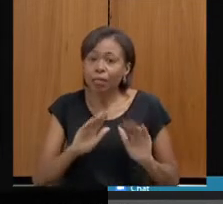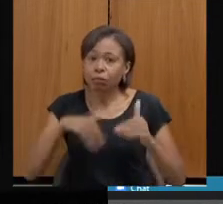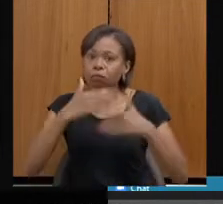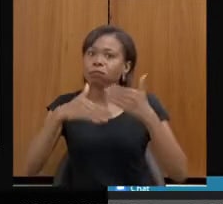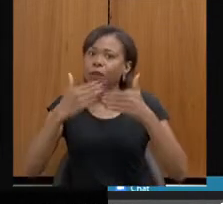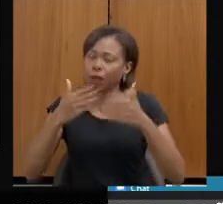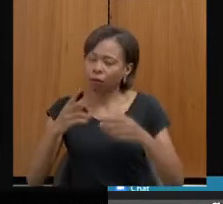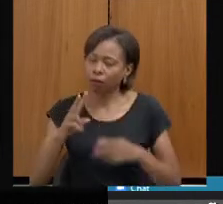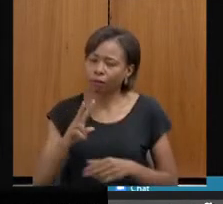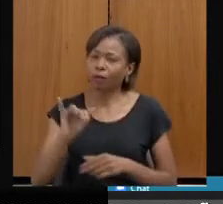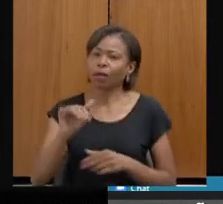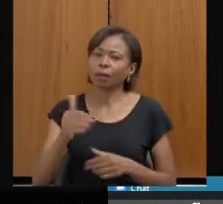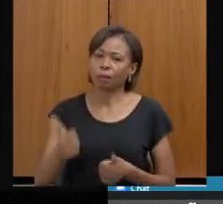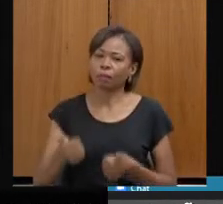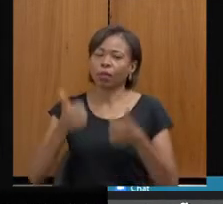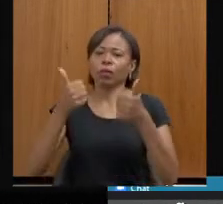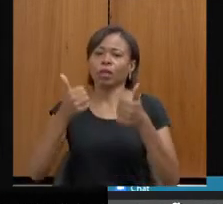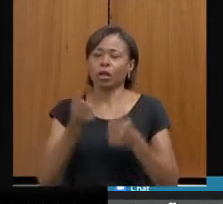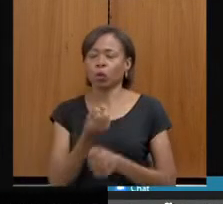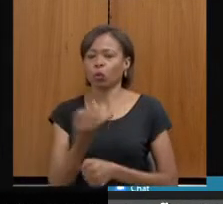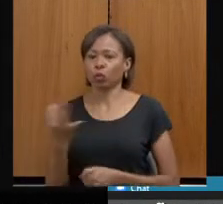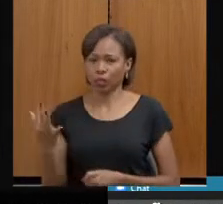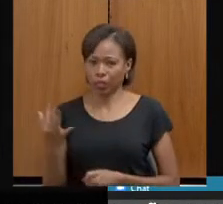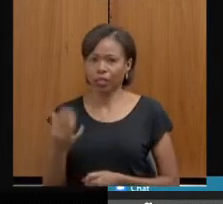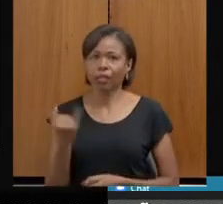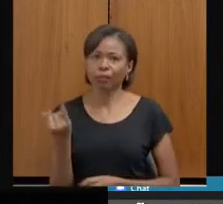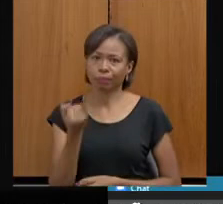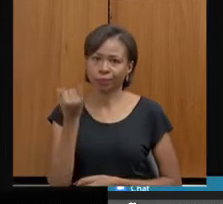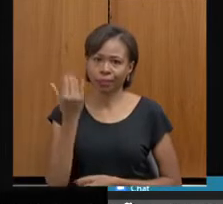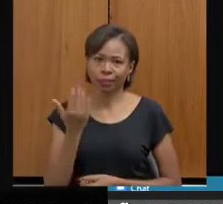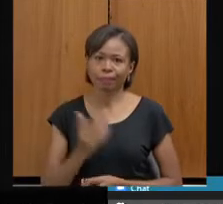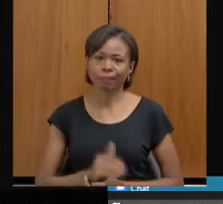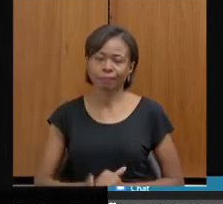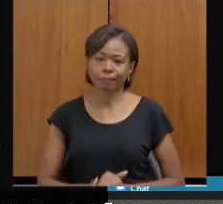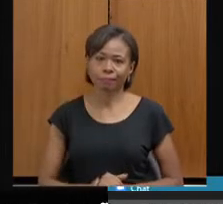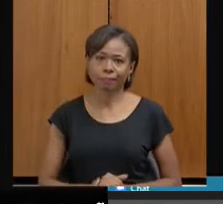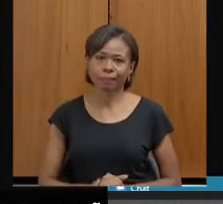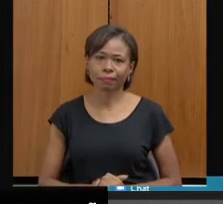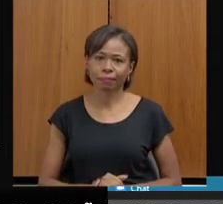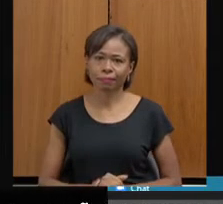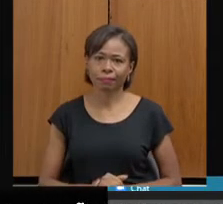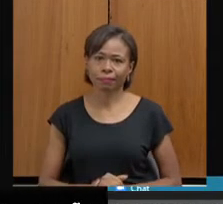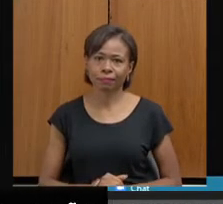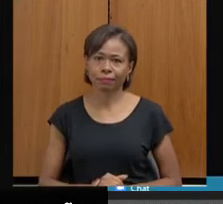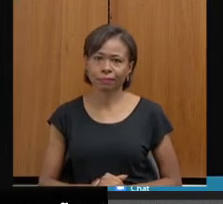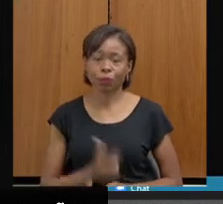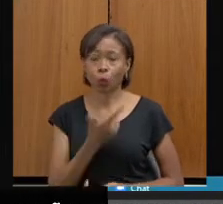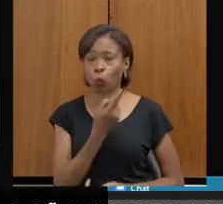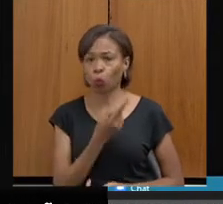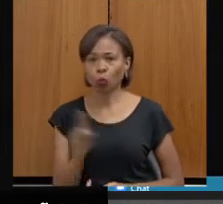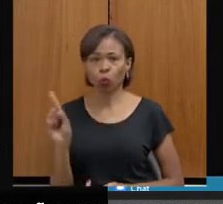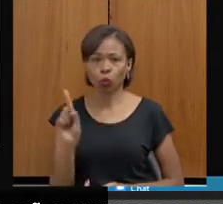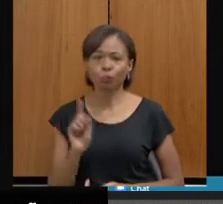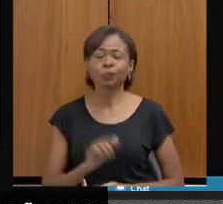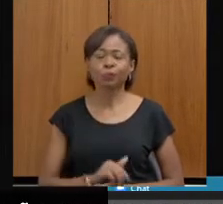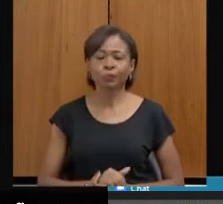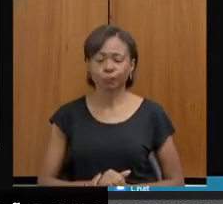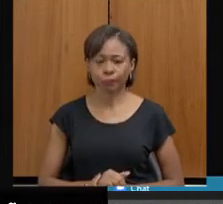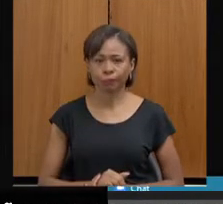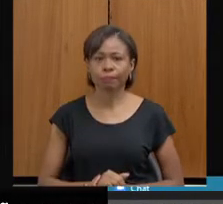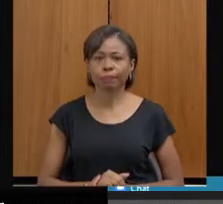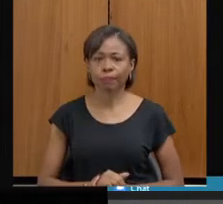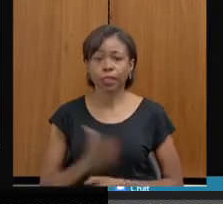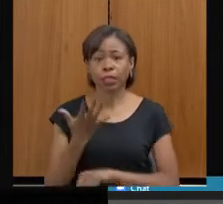nós vamos melhorar esse número, sim, porque é superimportante. Pode passar. E a última telinha sobre